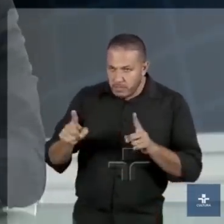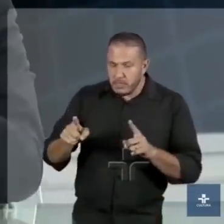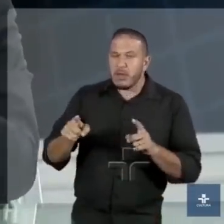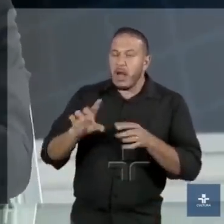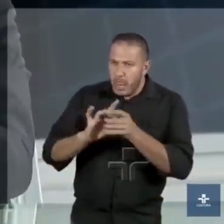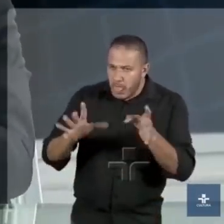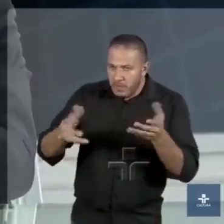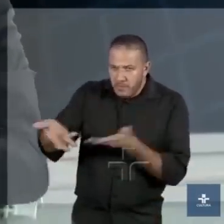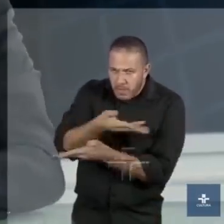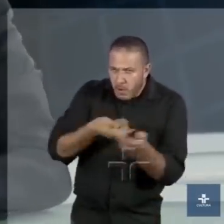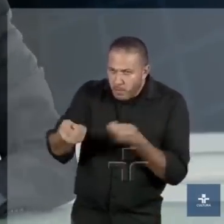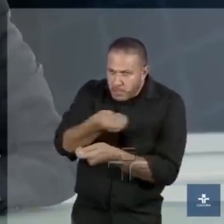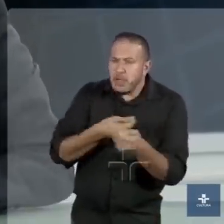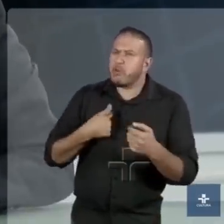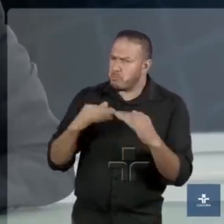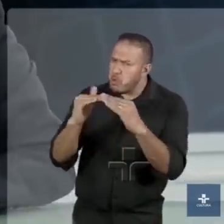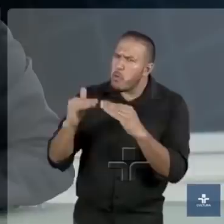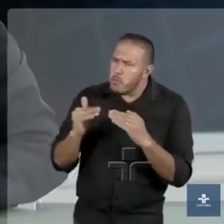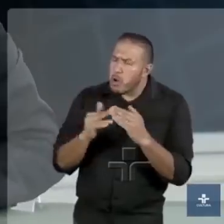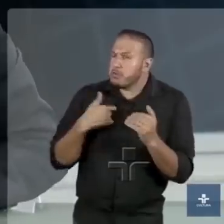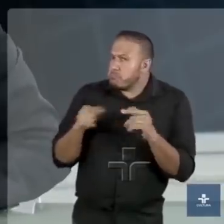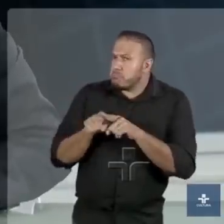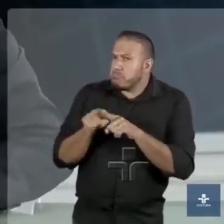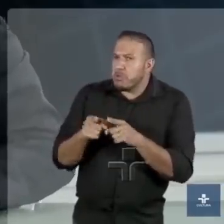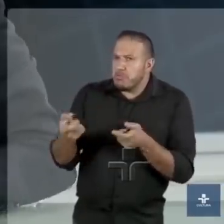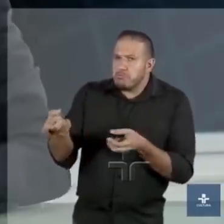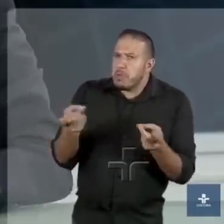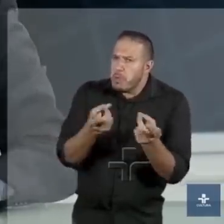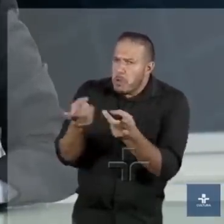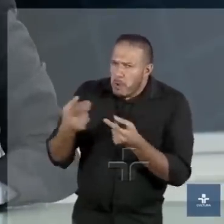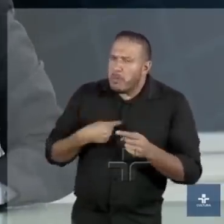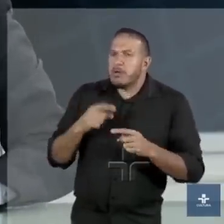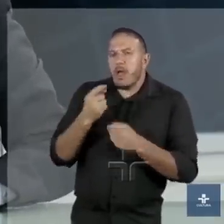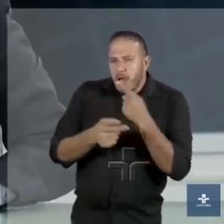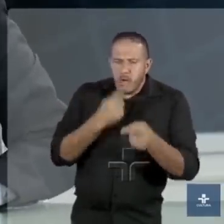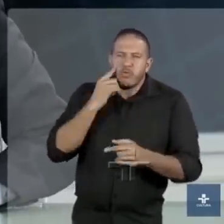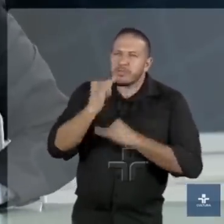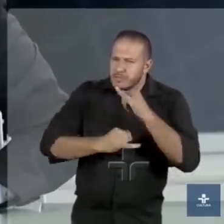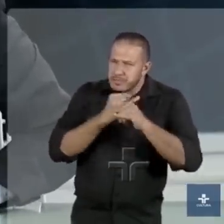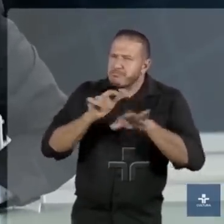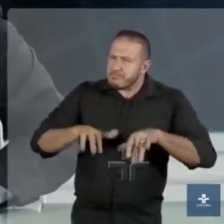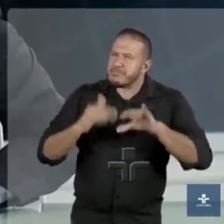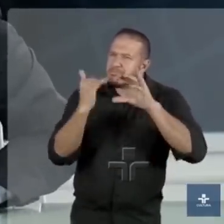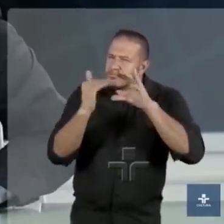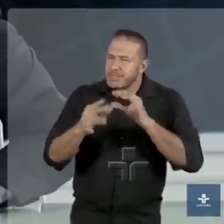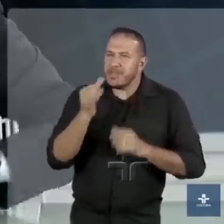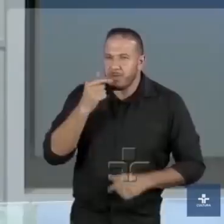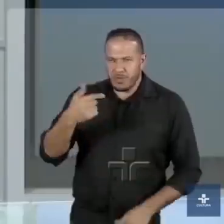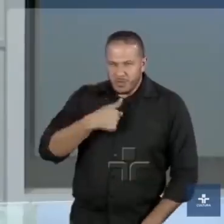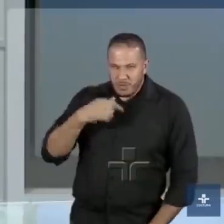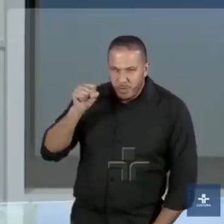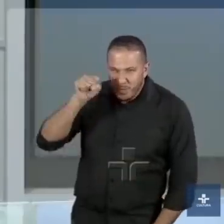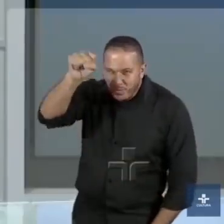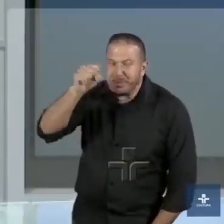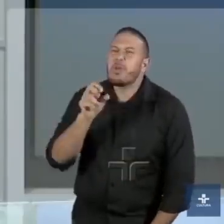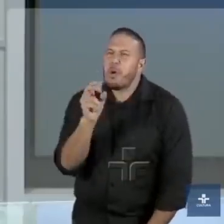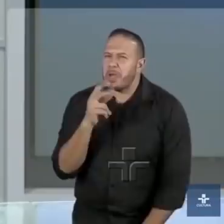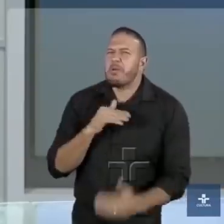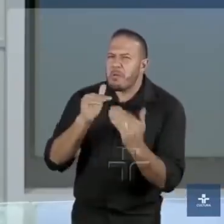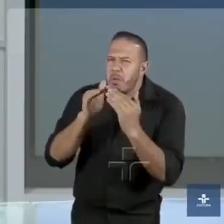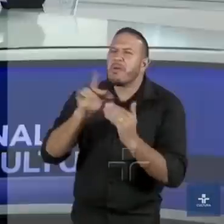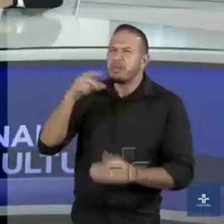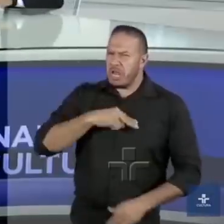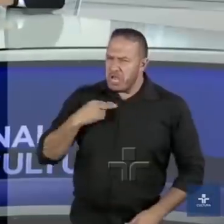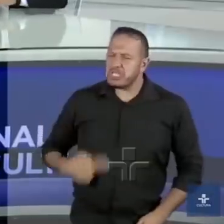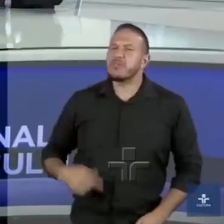comércio, mil por cento. Podemos concordar nesse aspecto, como alguns internatos vêm dizendo. Eu posso até ser comunista, viu, Orlando? Eu concordo que a China tem que